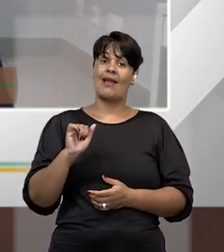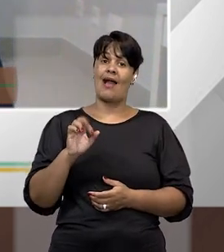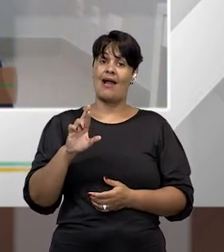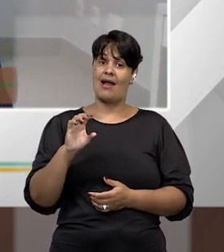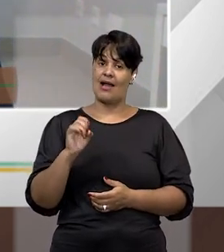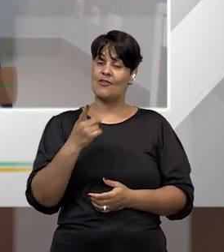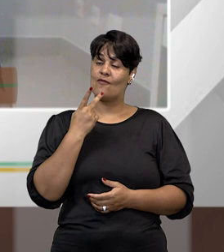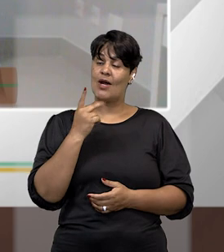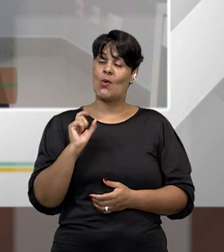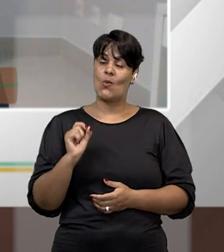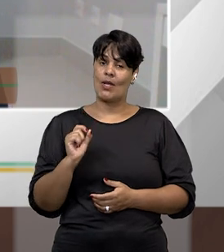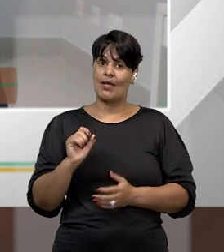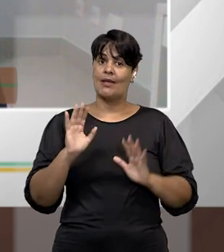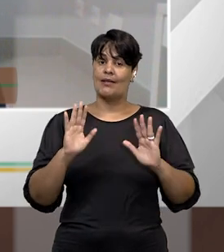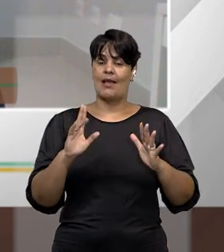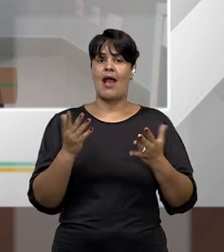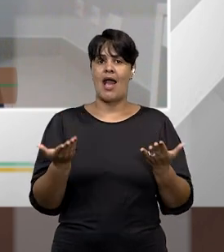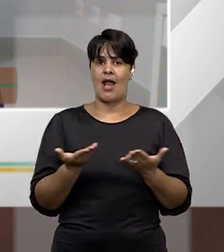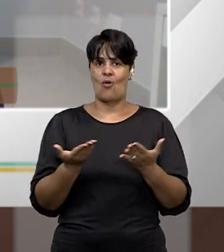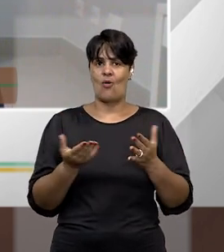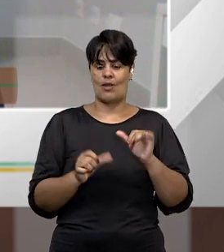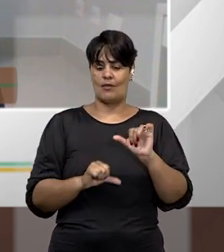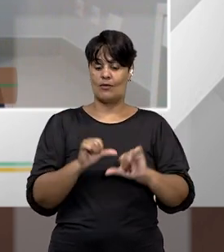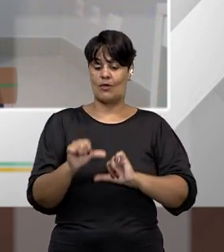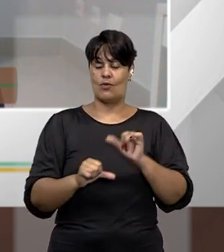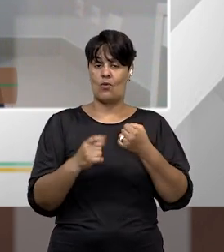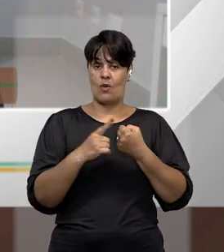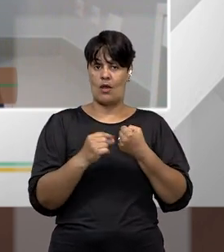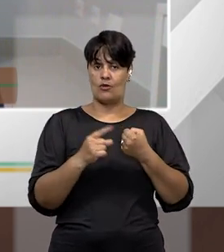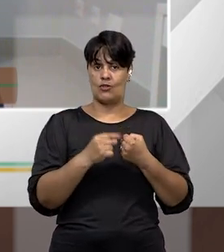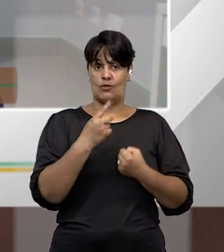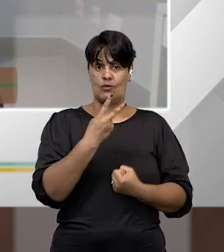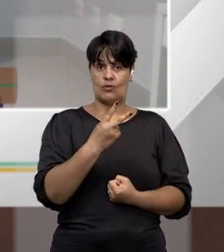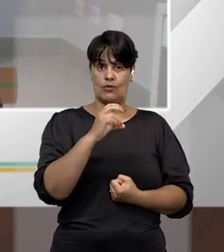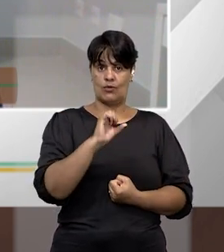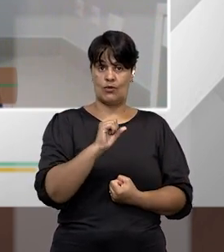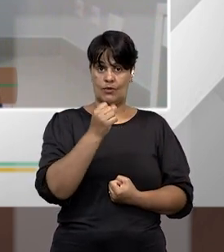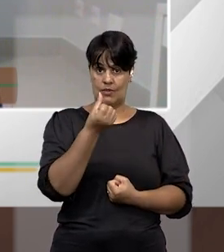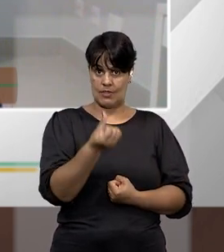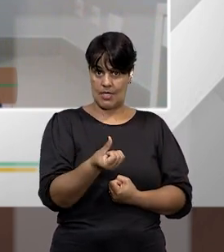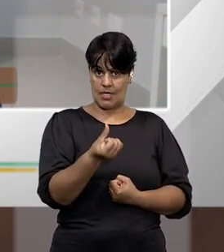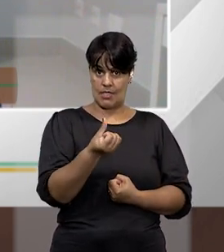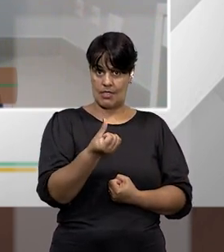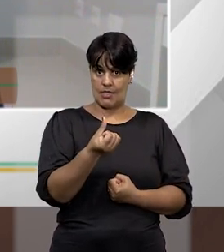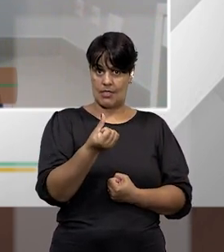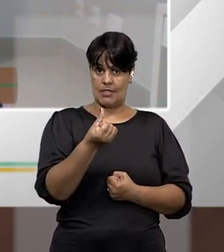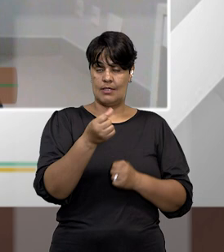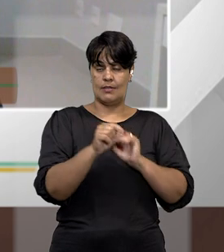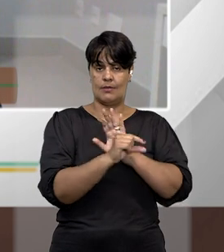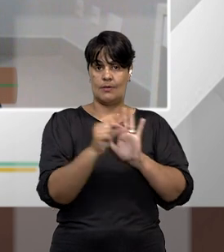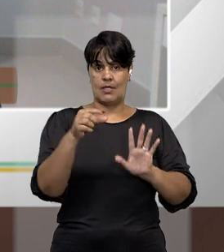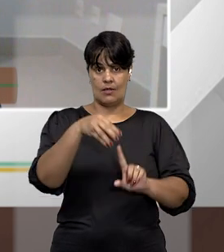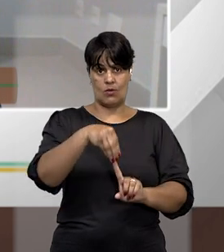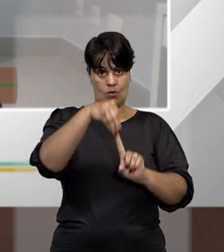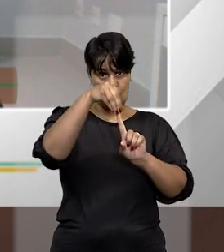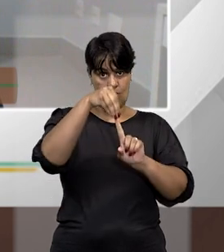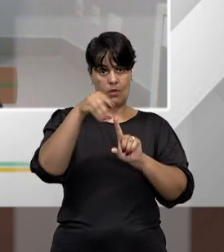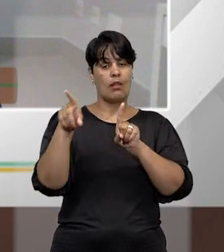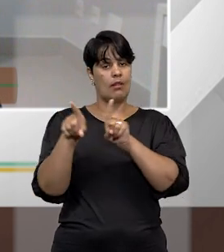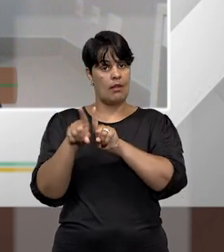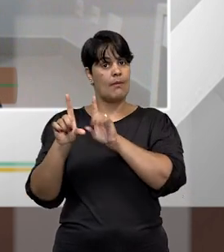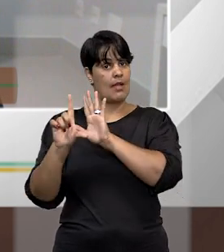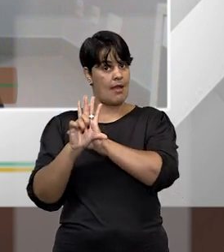alteração lá no artigo 286, parágrafo único, também feita pela lei 14.197, que equipara